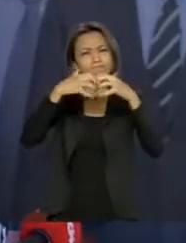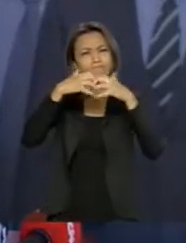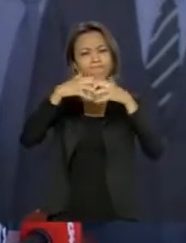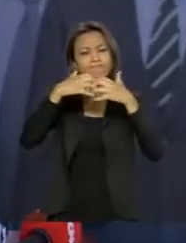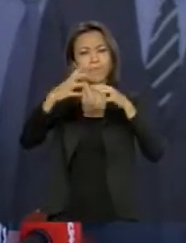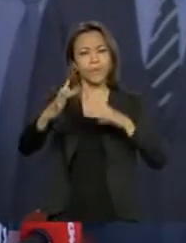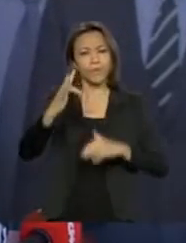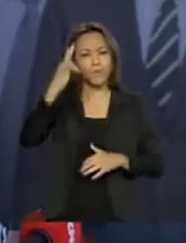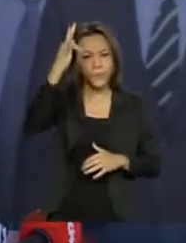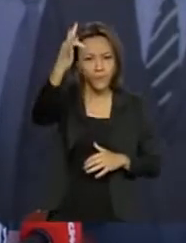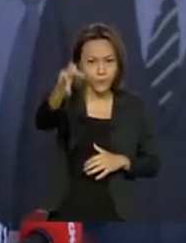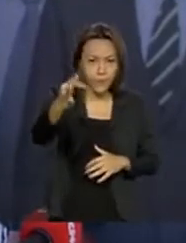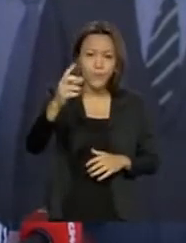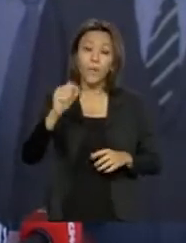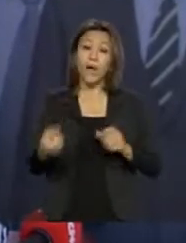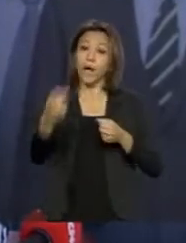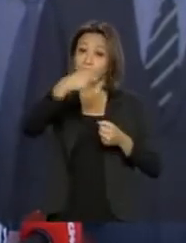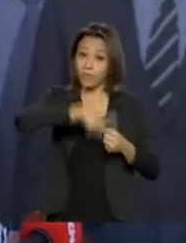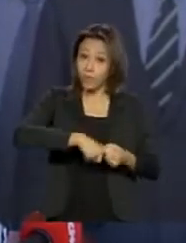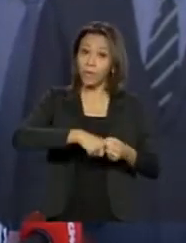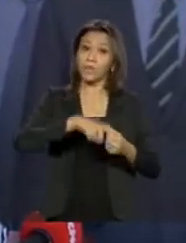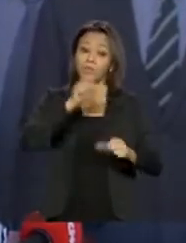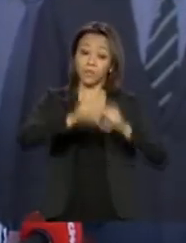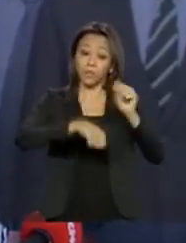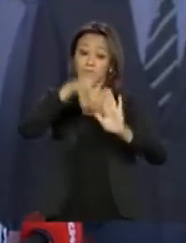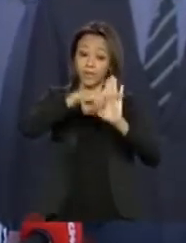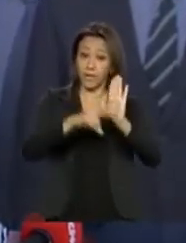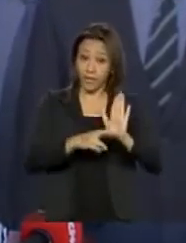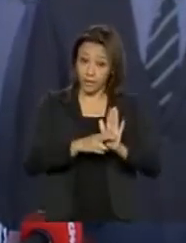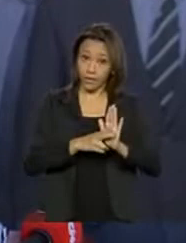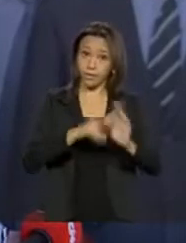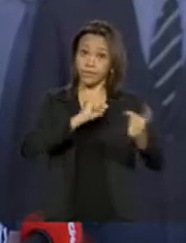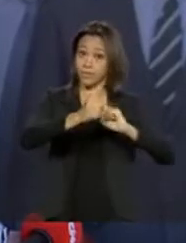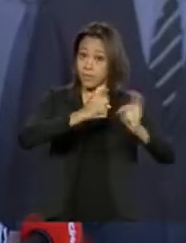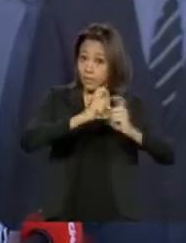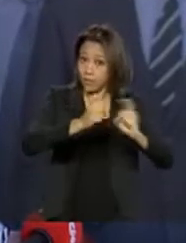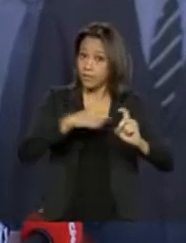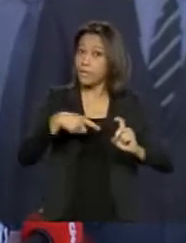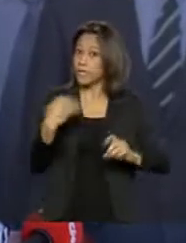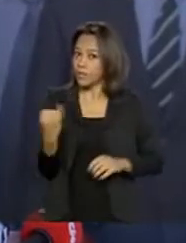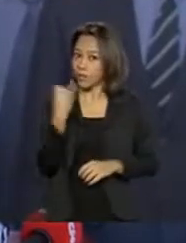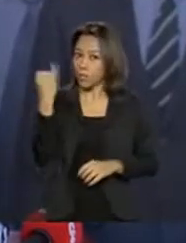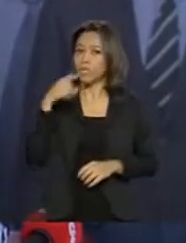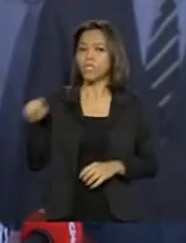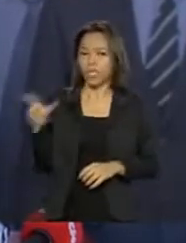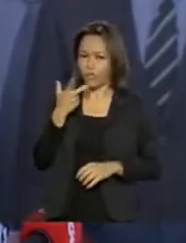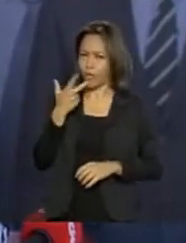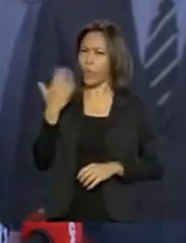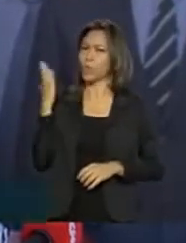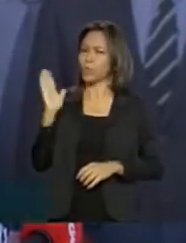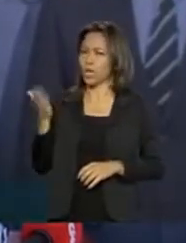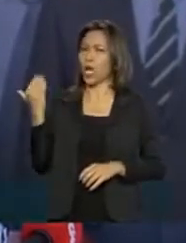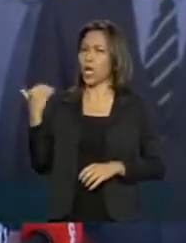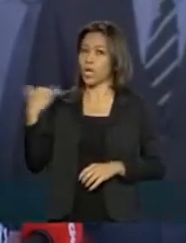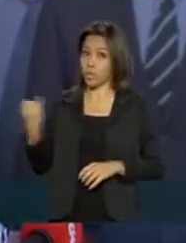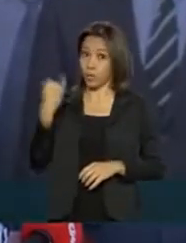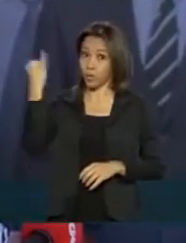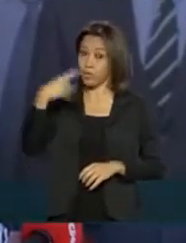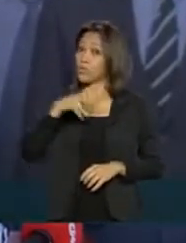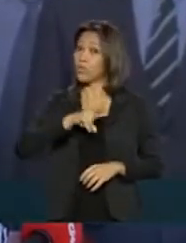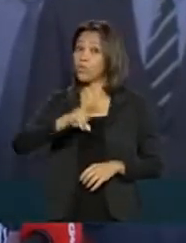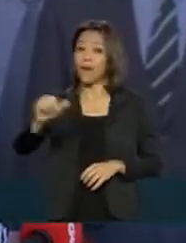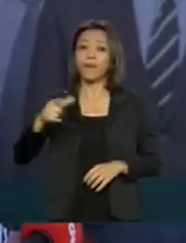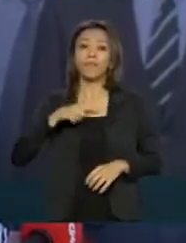a retomada das reformas. Então, a reforma administrativa é importante, como o presidente deixou claro desde o início, não atinge os direitos